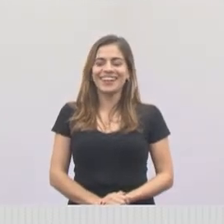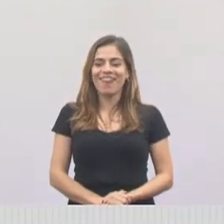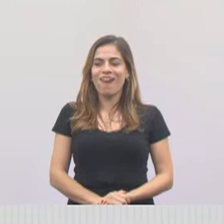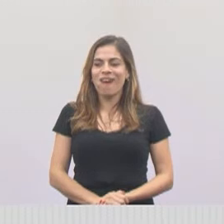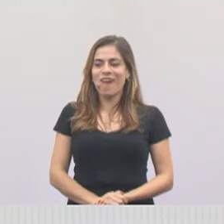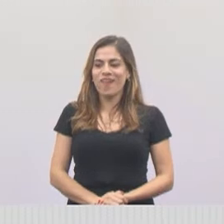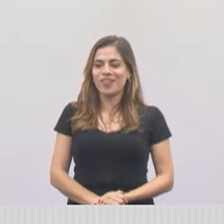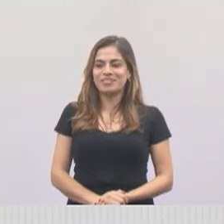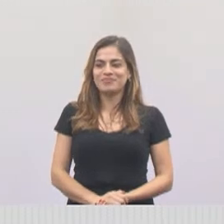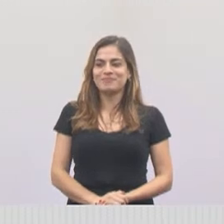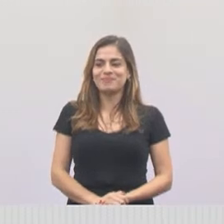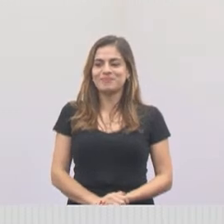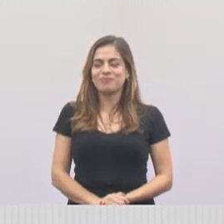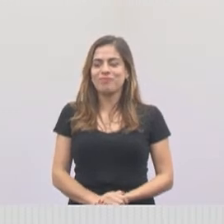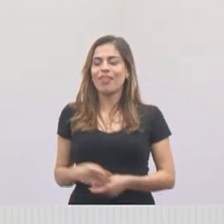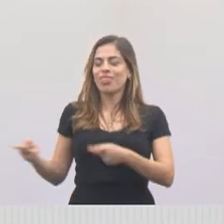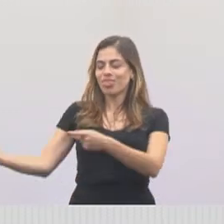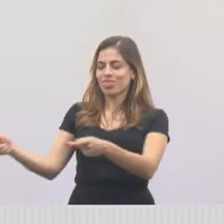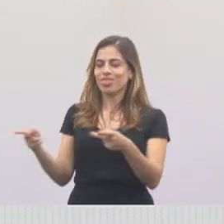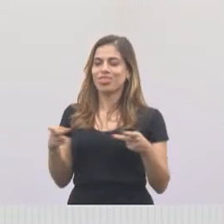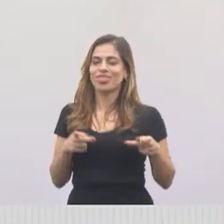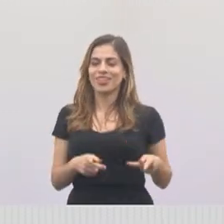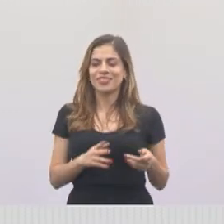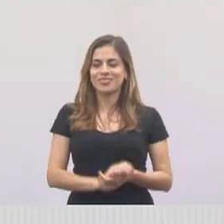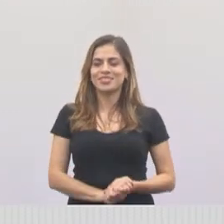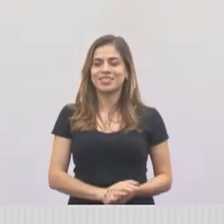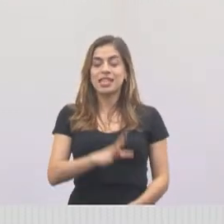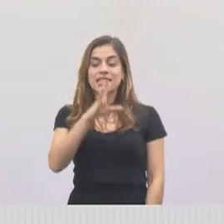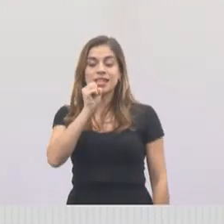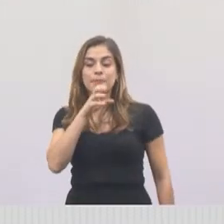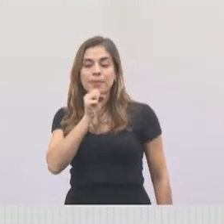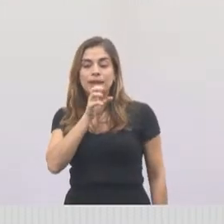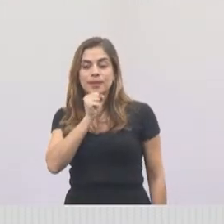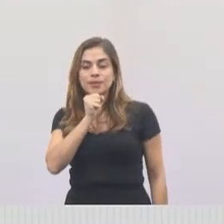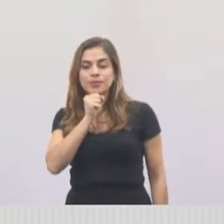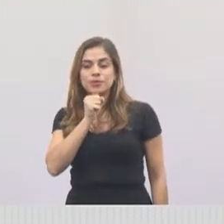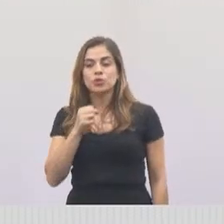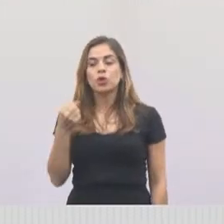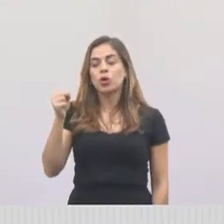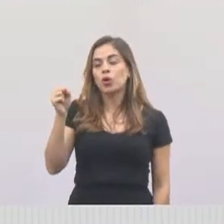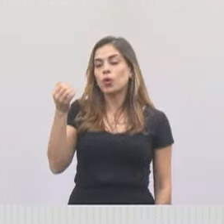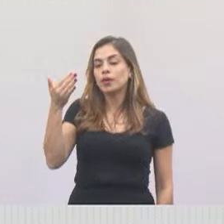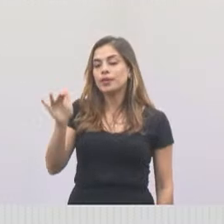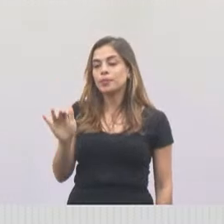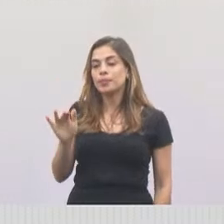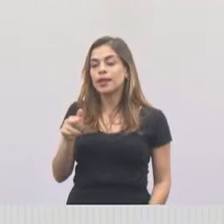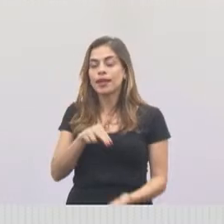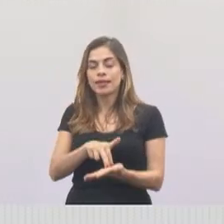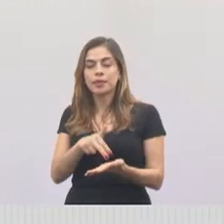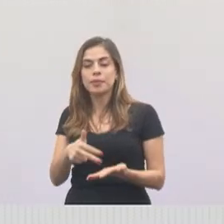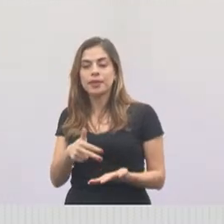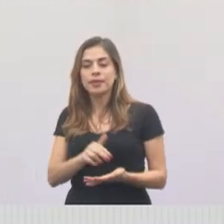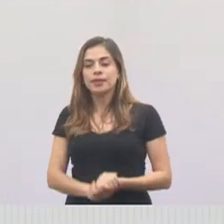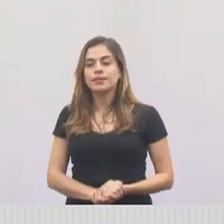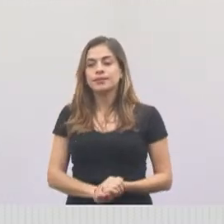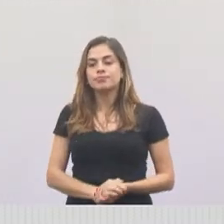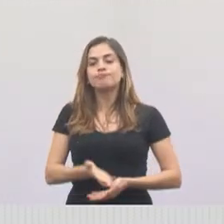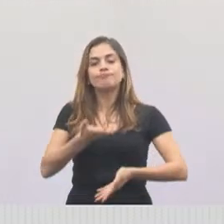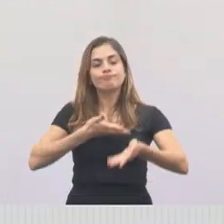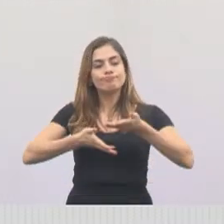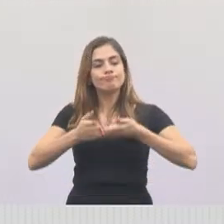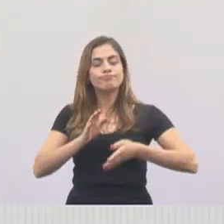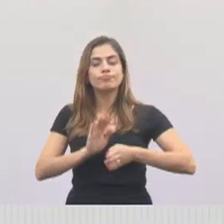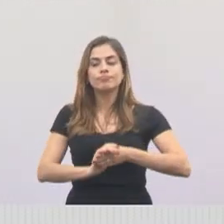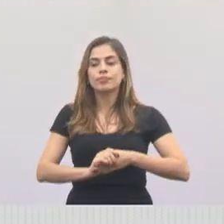E deixo aqui o nosso convite. Nesse sábado, 8h30 da manhã, estaremos